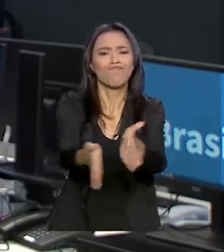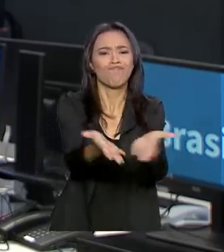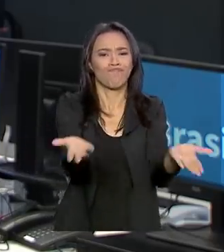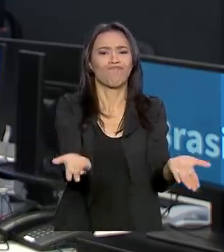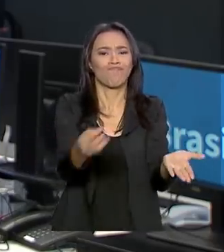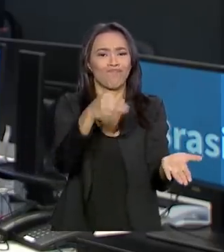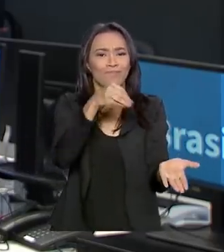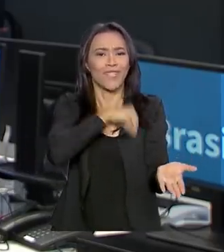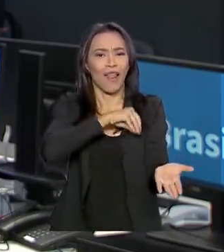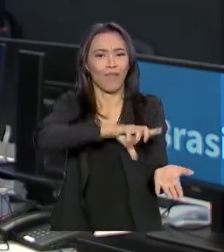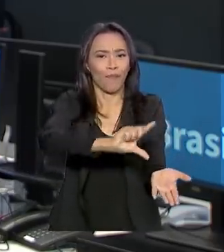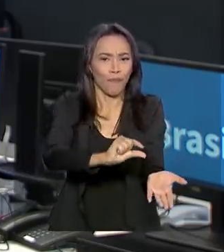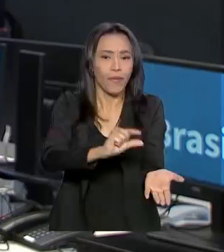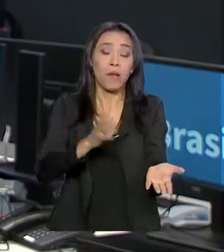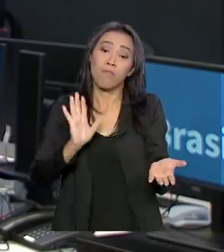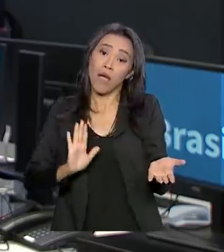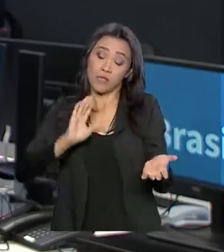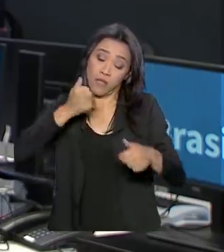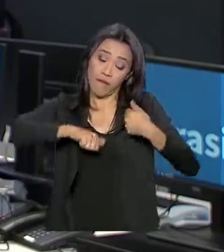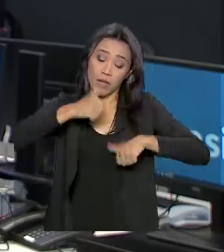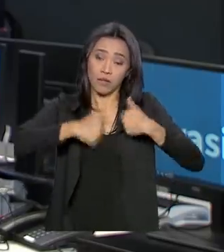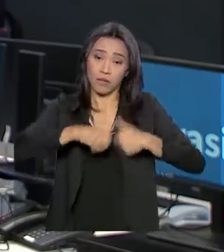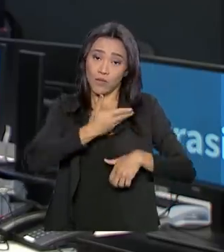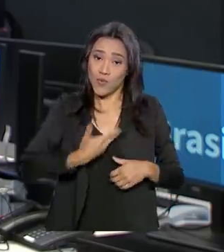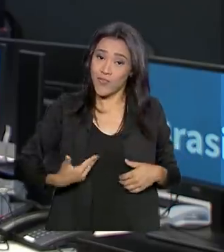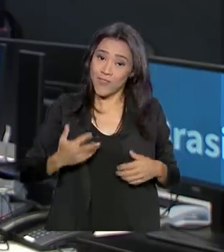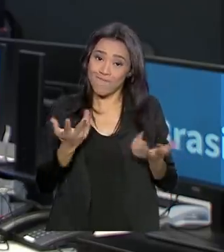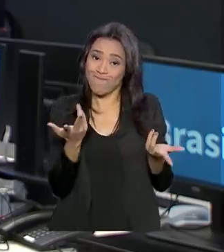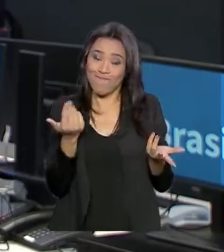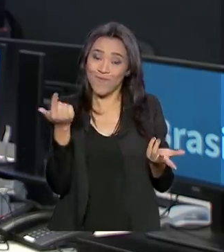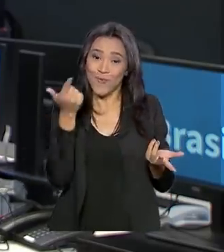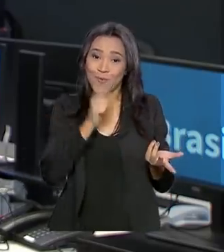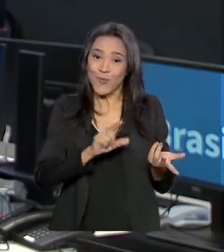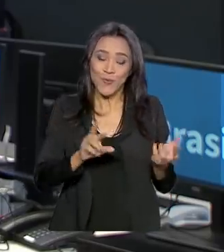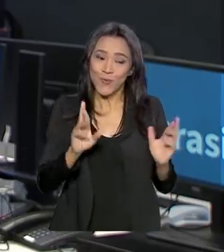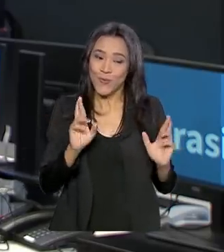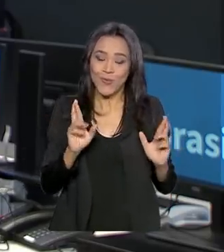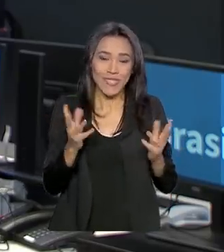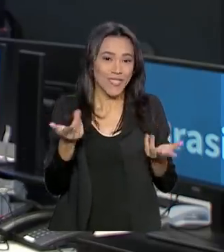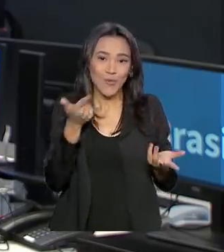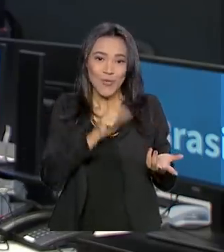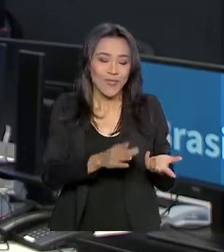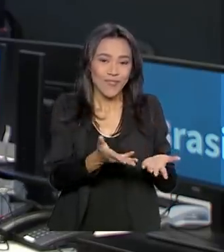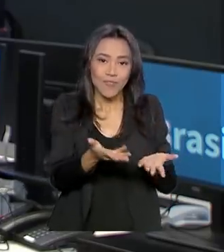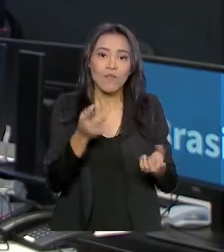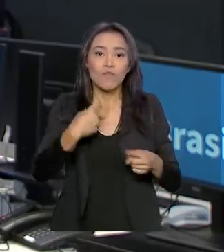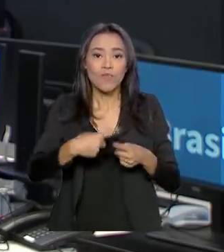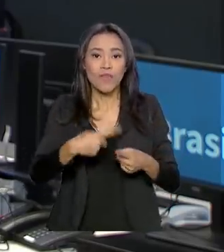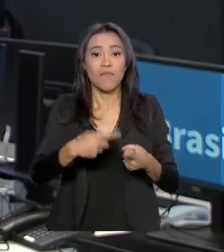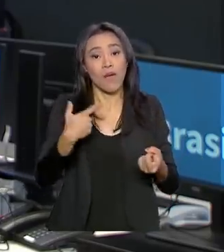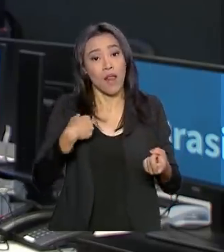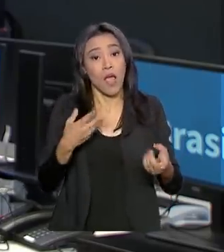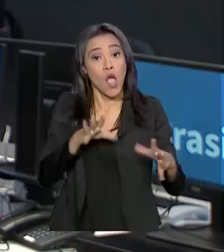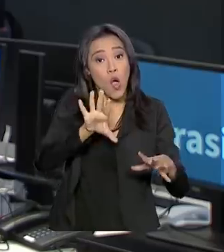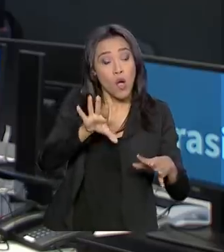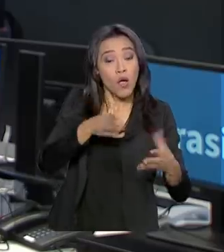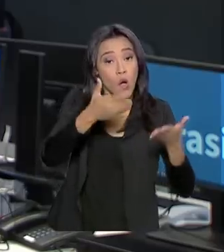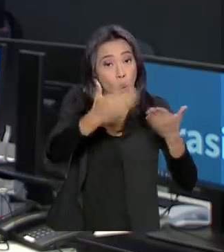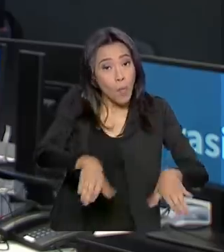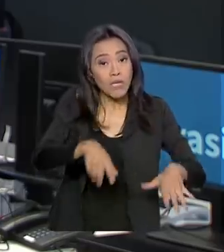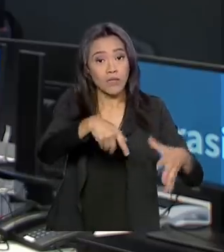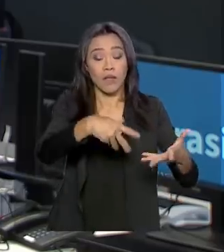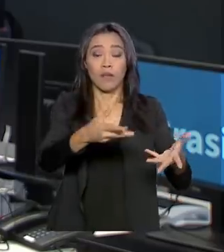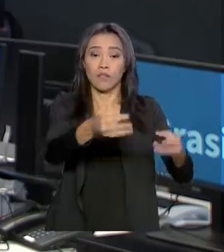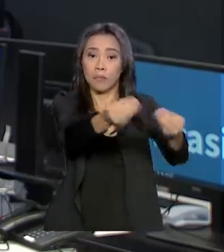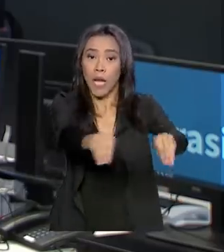medida na avaliação do governo não deu os resultados esperados. Isso porque para compensar essas perdas, os valores são embutidos